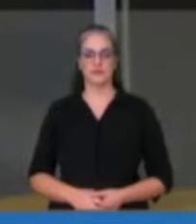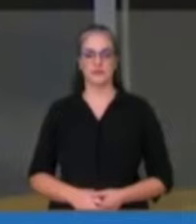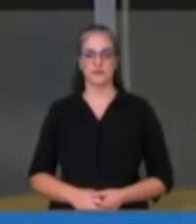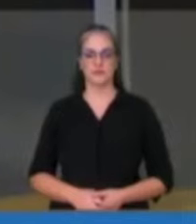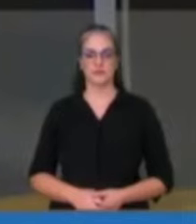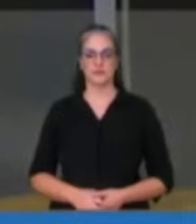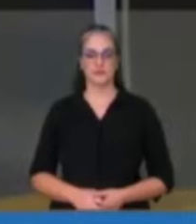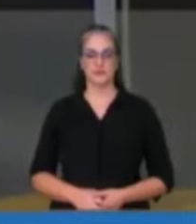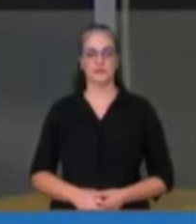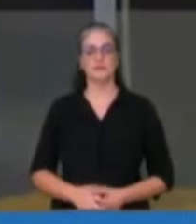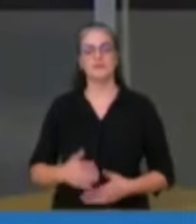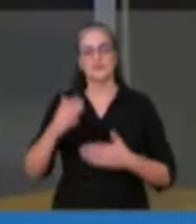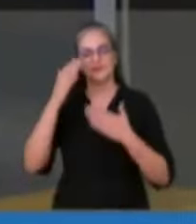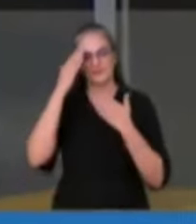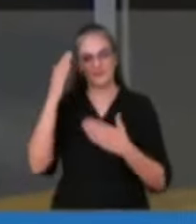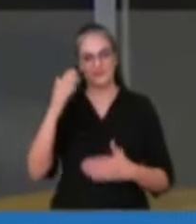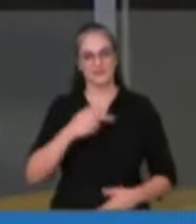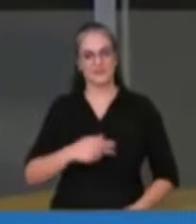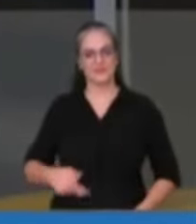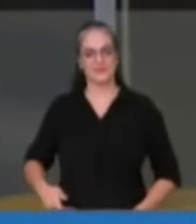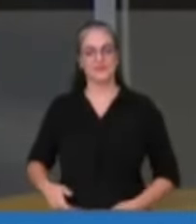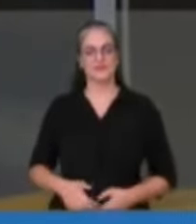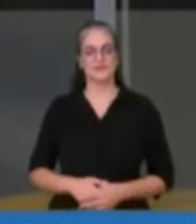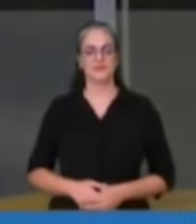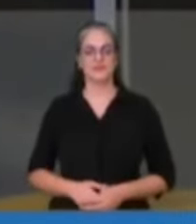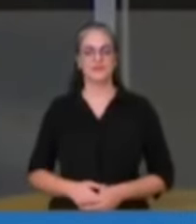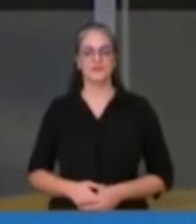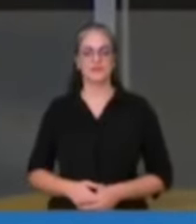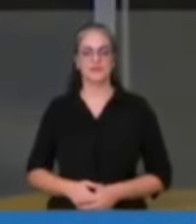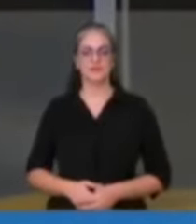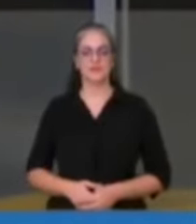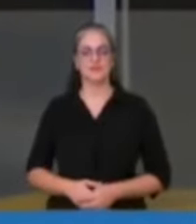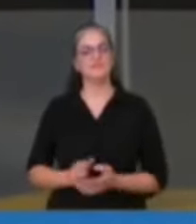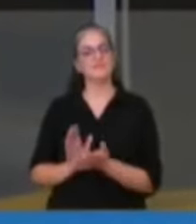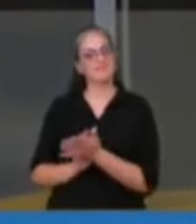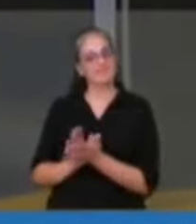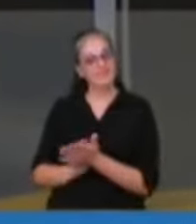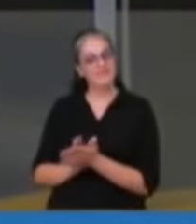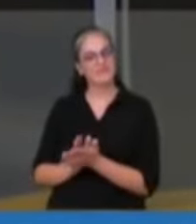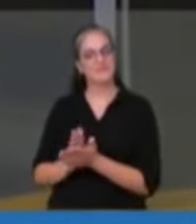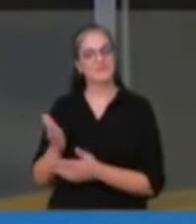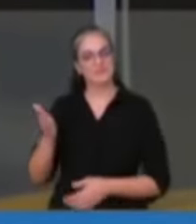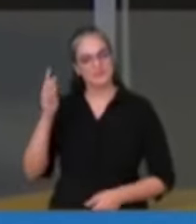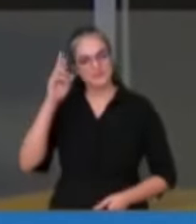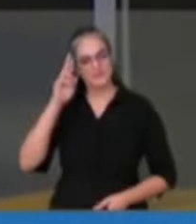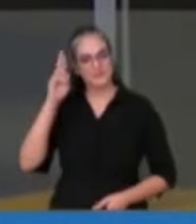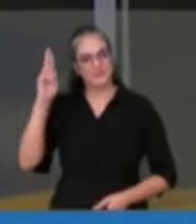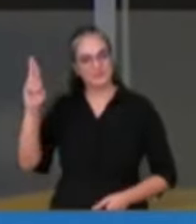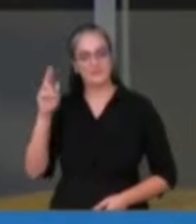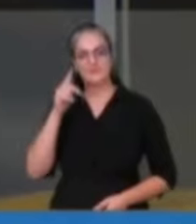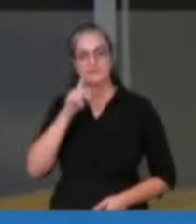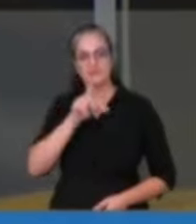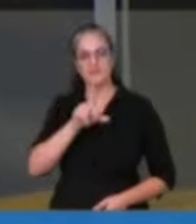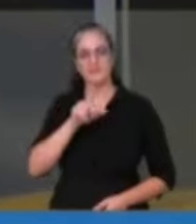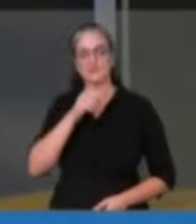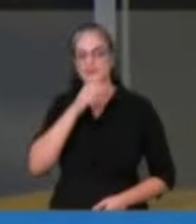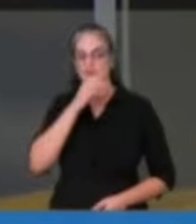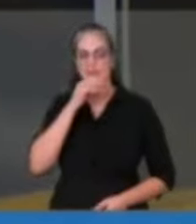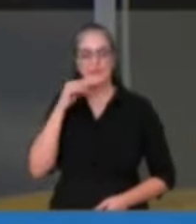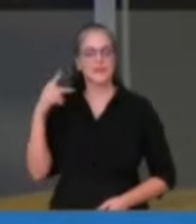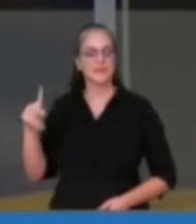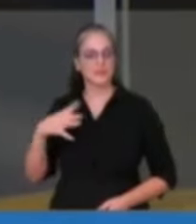Muito obrigado, presidente. Em primeiro lugar, parabenizar a Vossa Excelência pela eleição do seu menino,